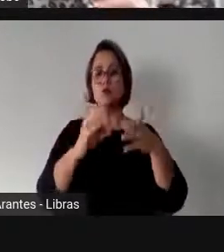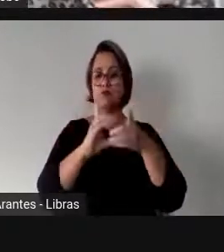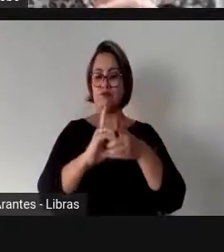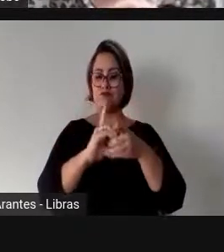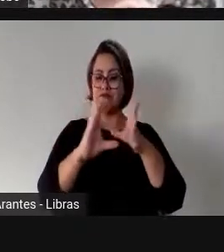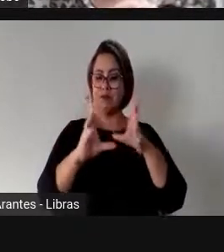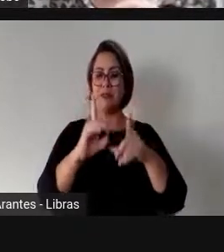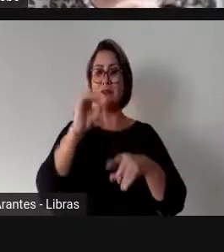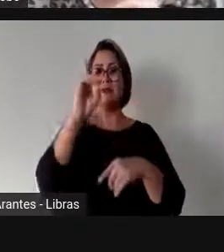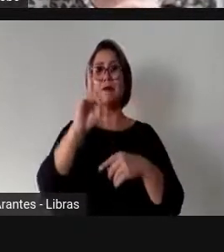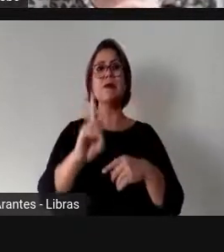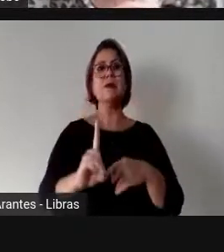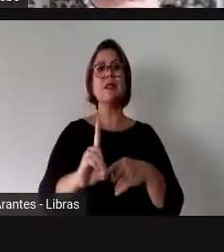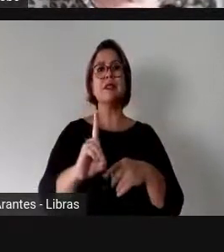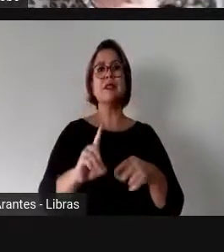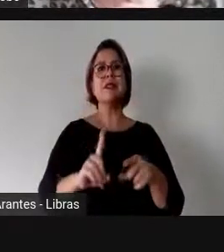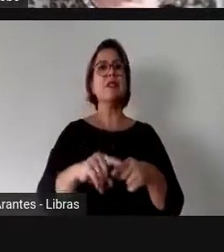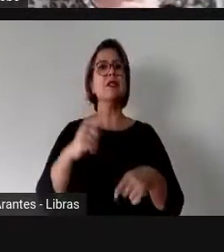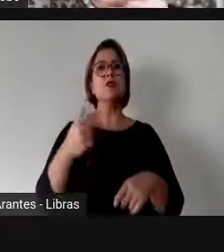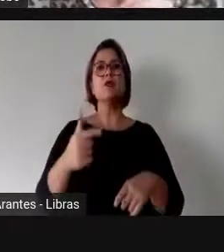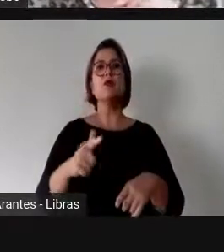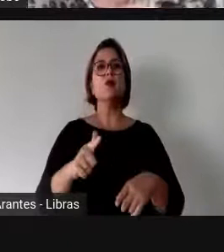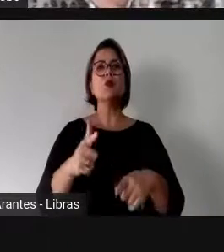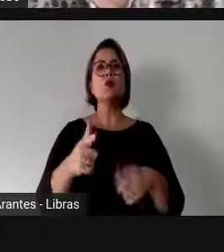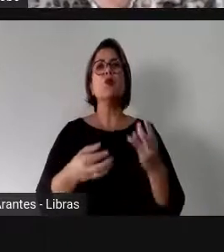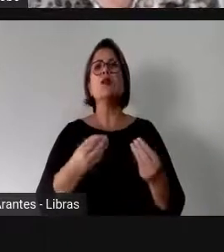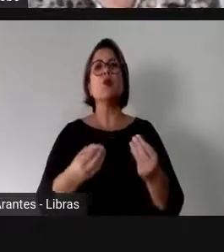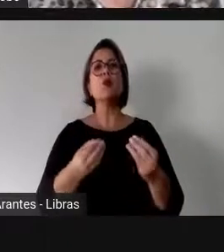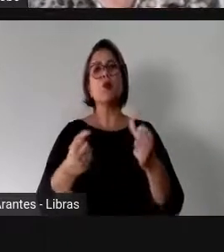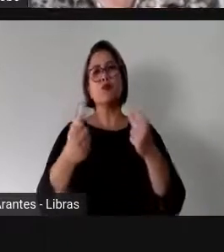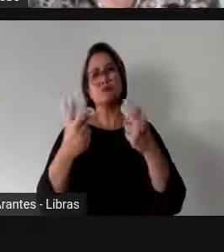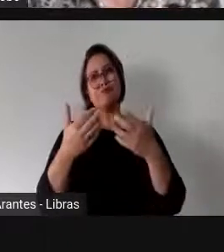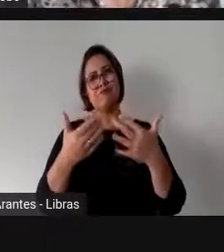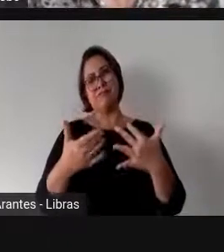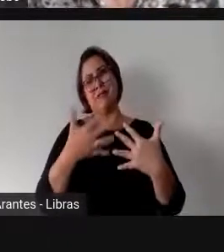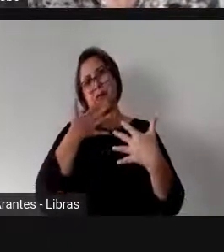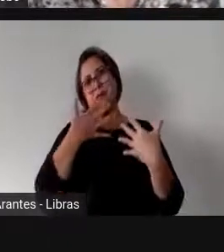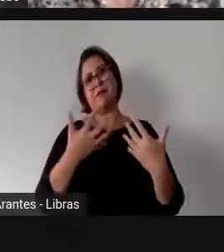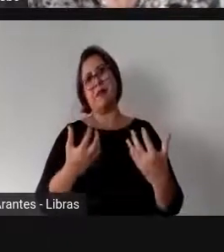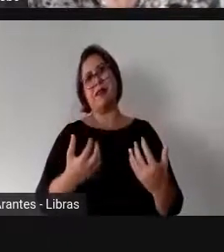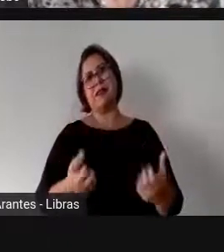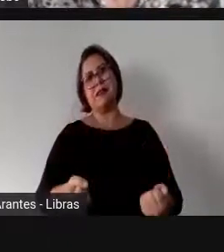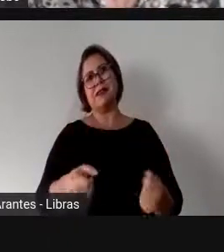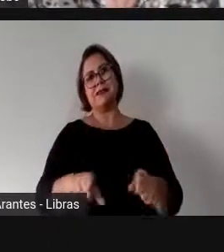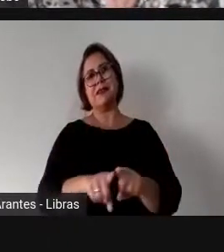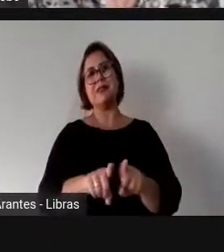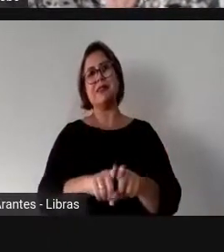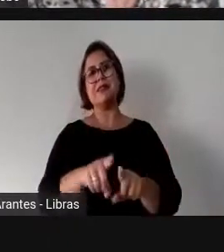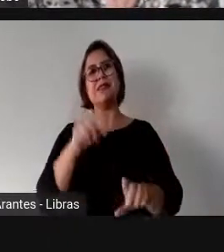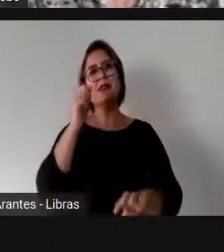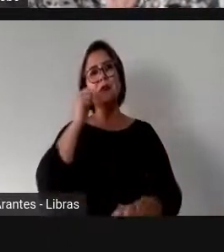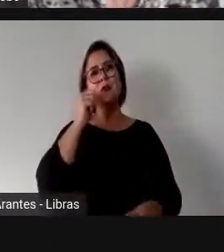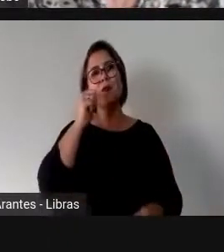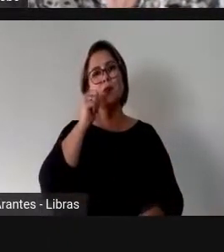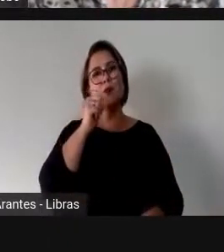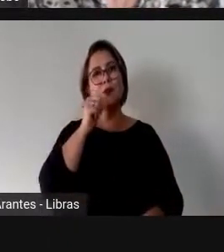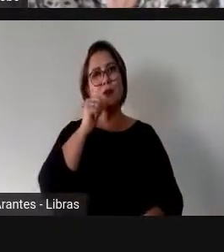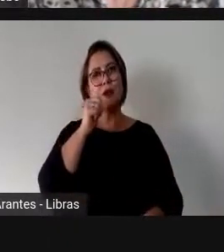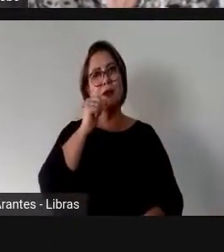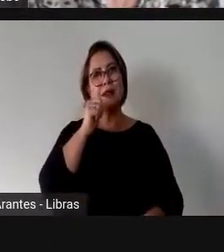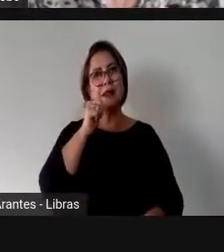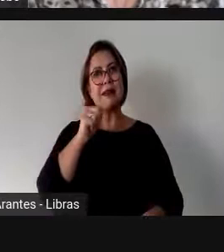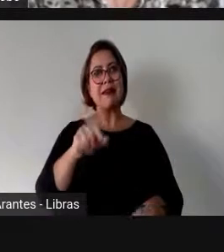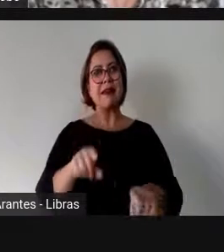Direito, não há justificativa aceitável para que as mulheres, sendo quase